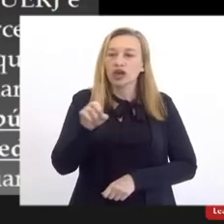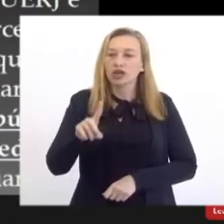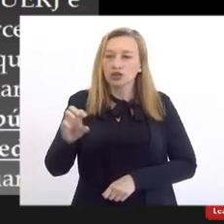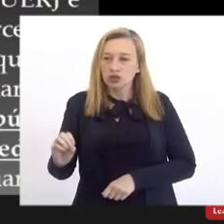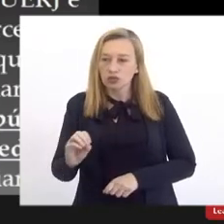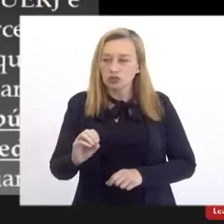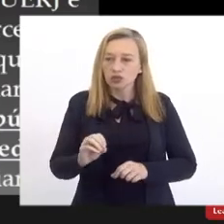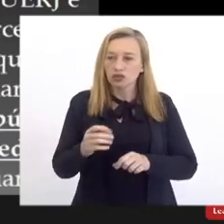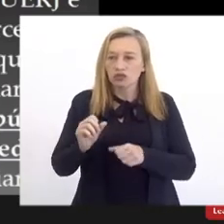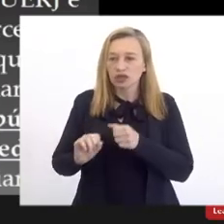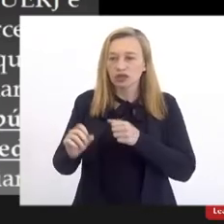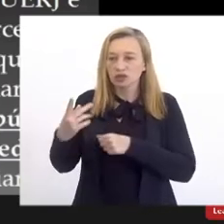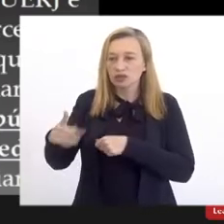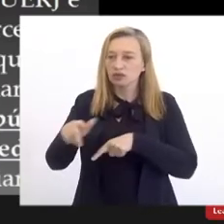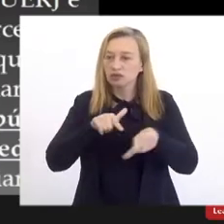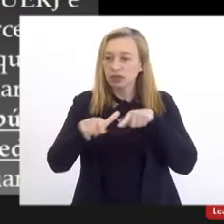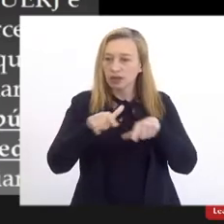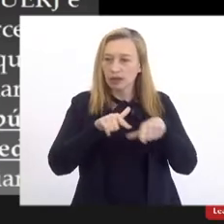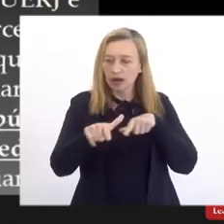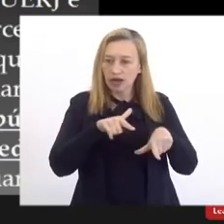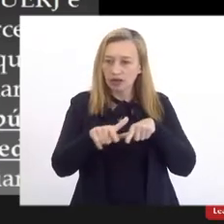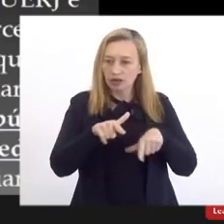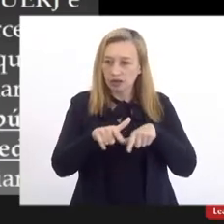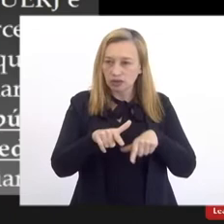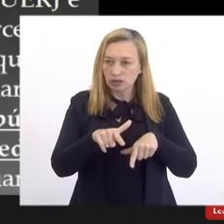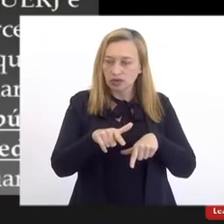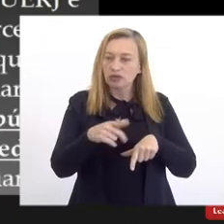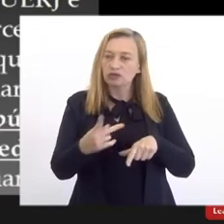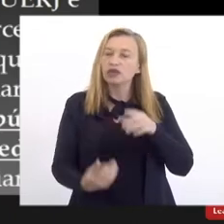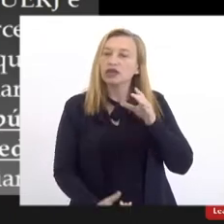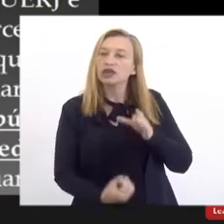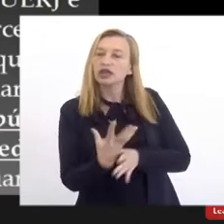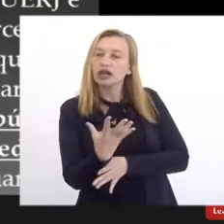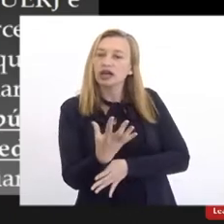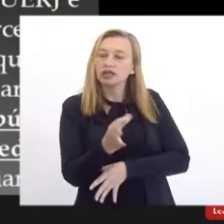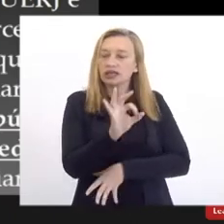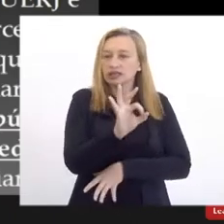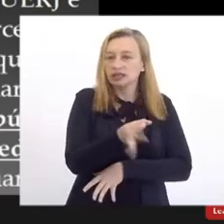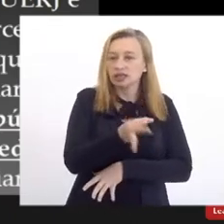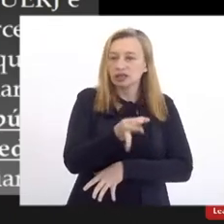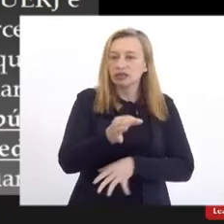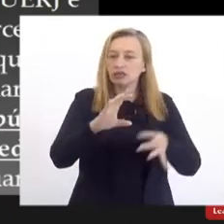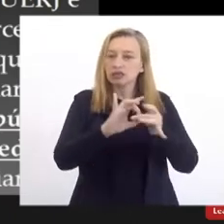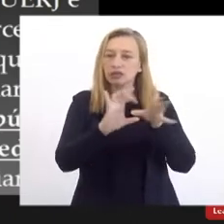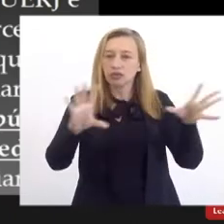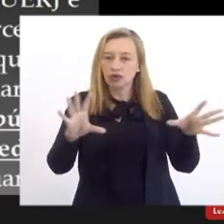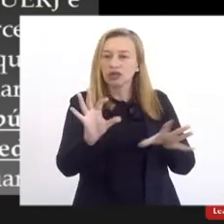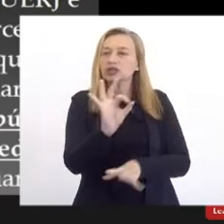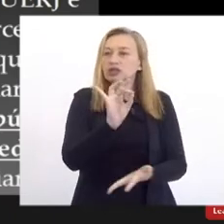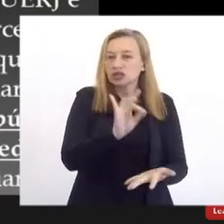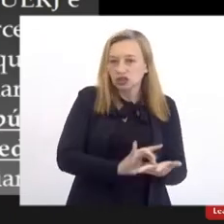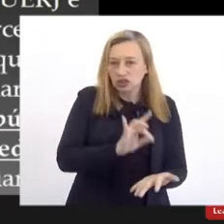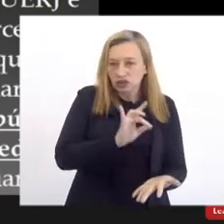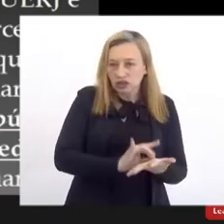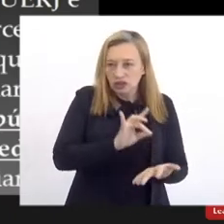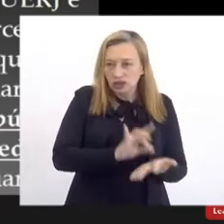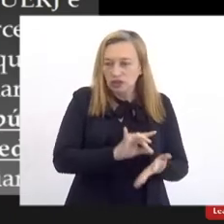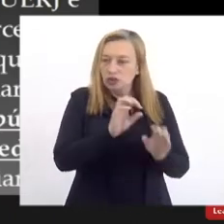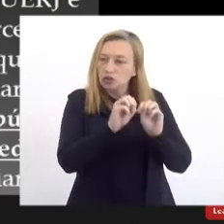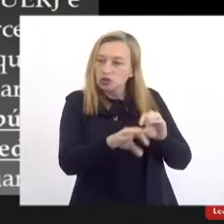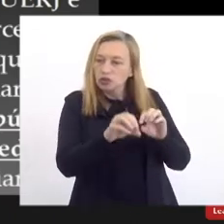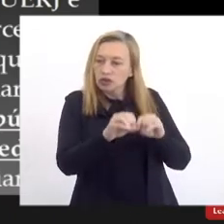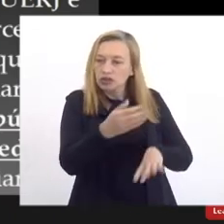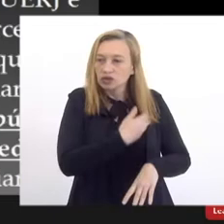plenitude, a missão para a qual ela foi criada, proporcionando, então, a democratização de verdade do ensino